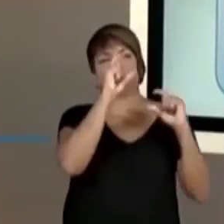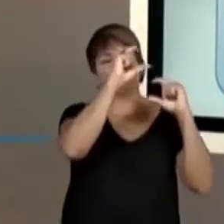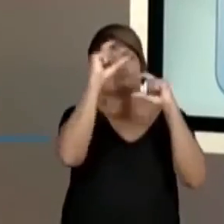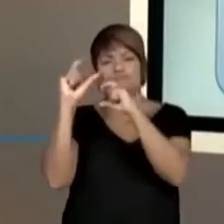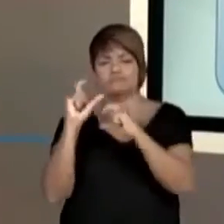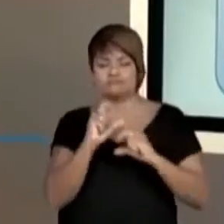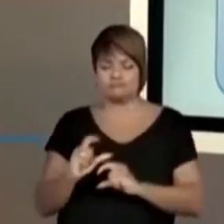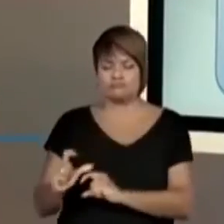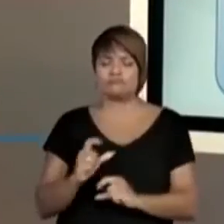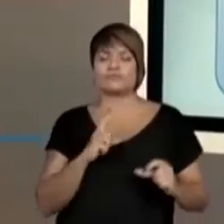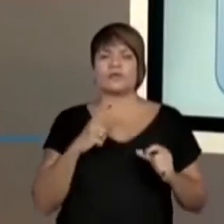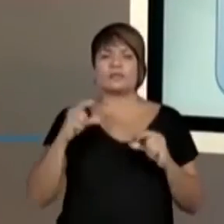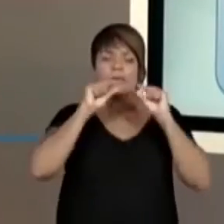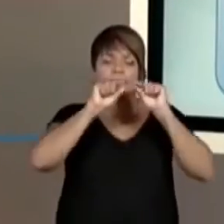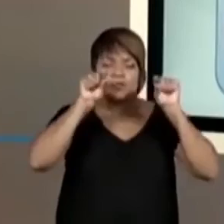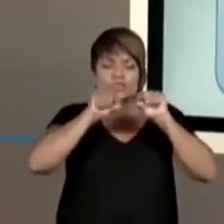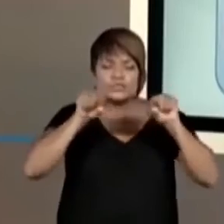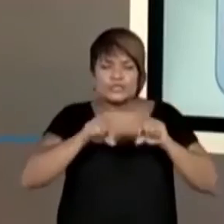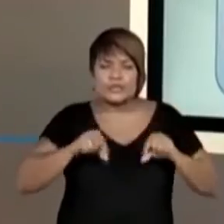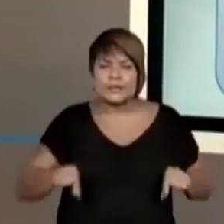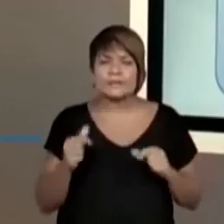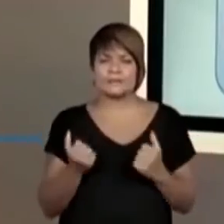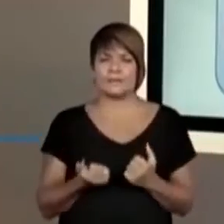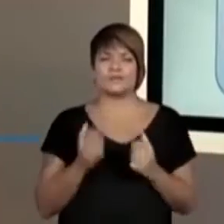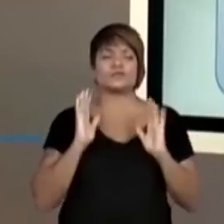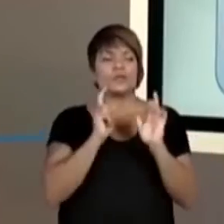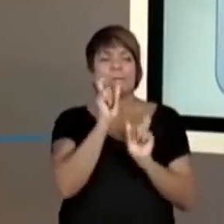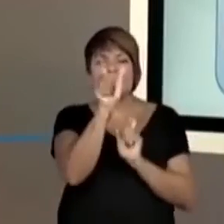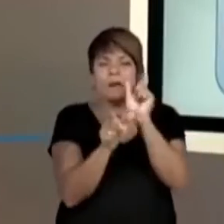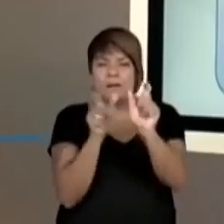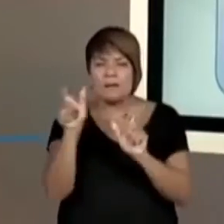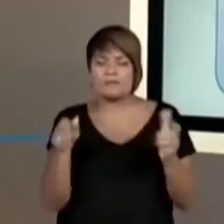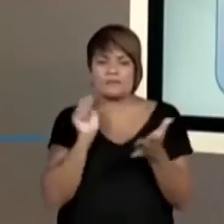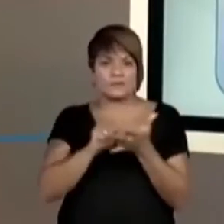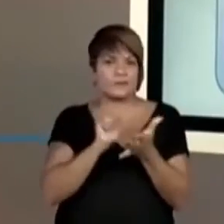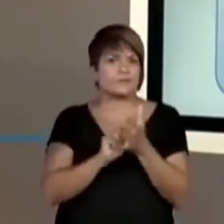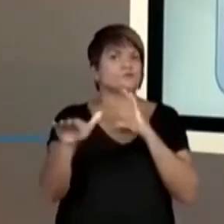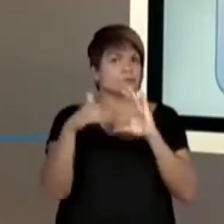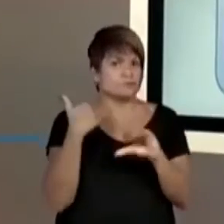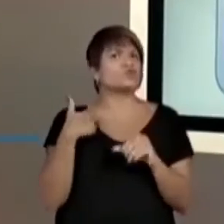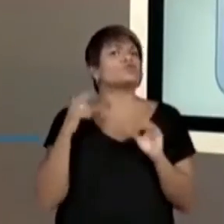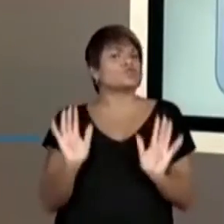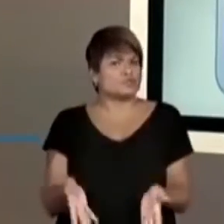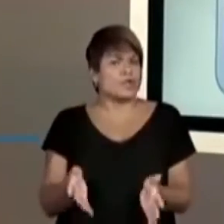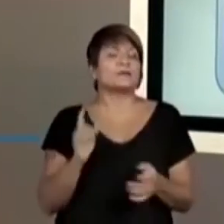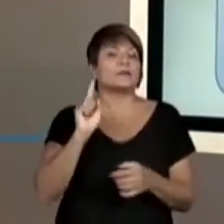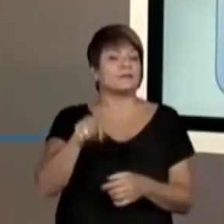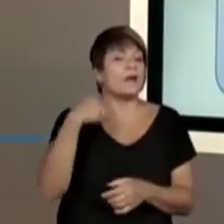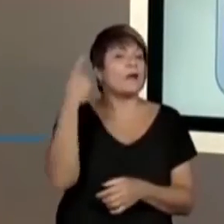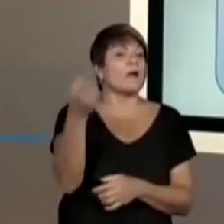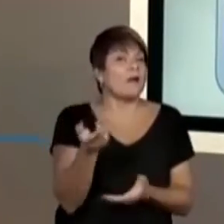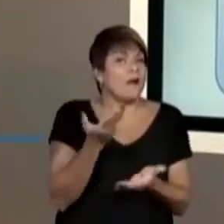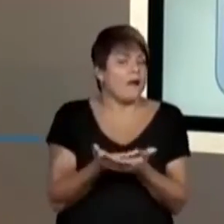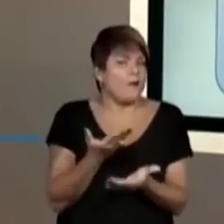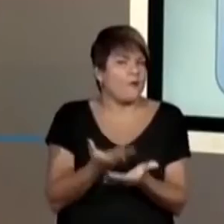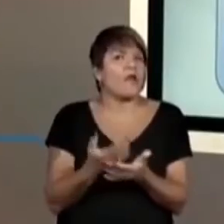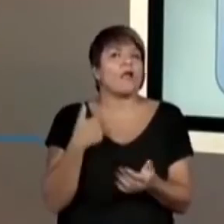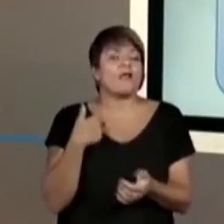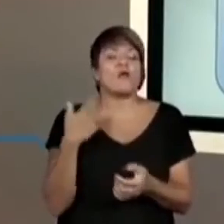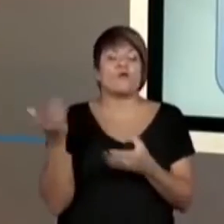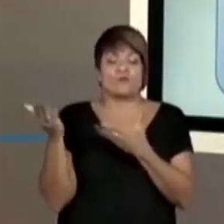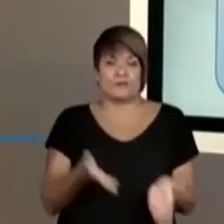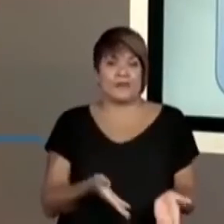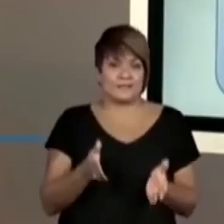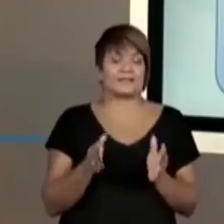produzindo legendas, colocando palavrinhas aí, já escrevendo. Olha que legal. Então, na próxima aula, eu vou trazer o